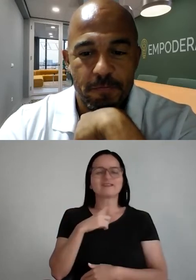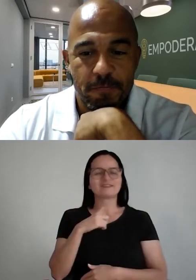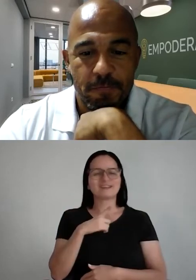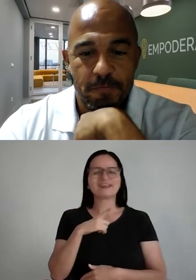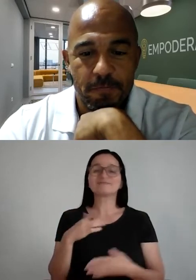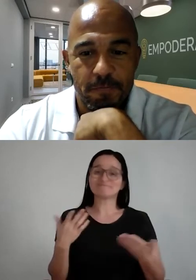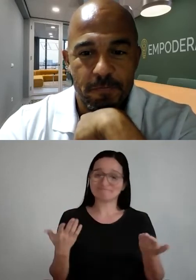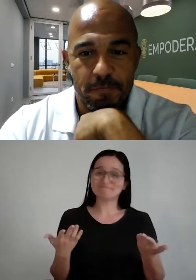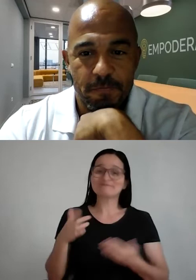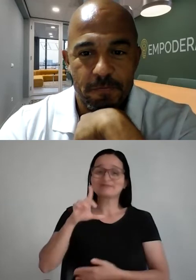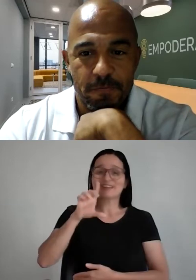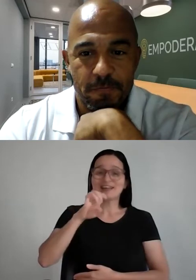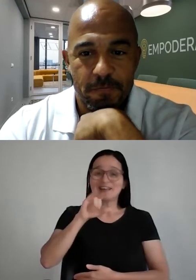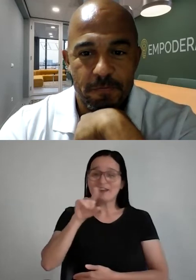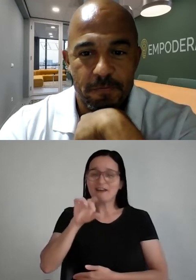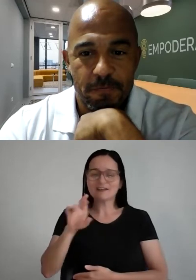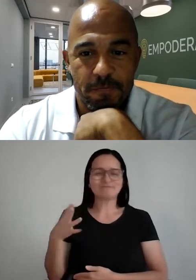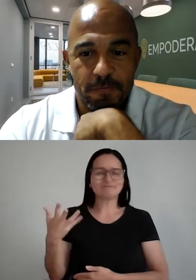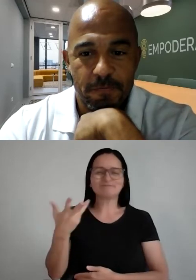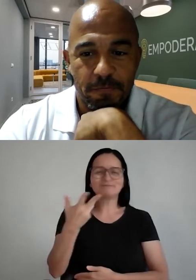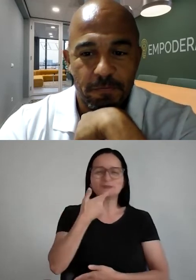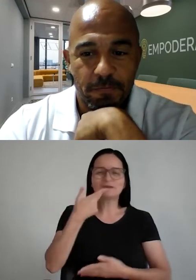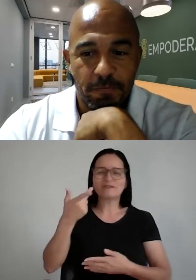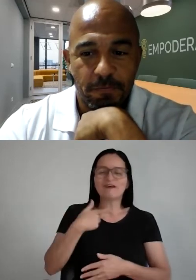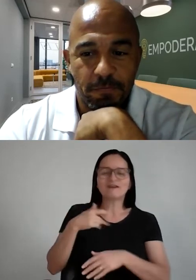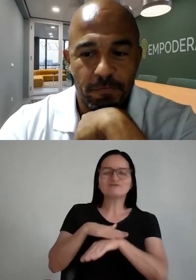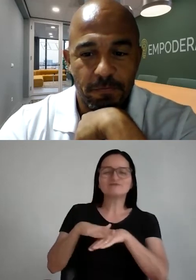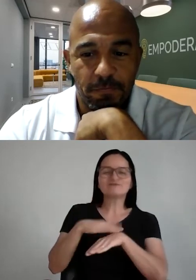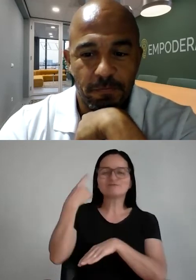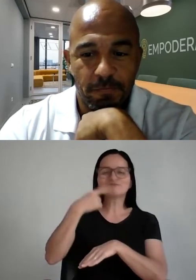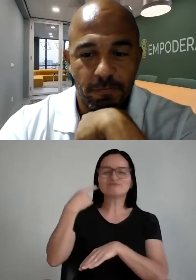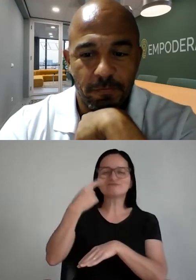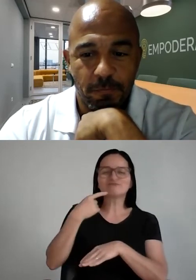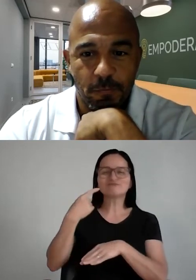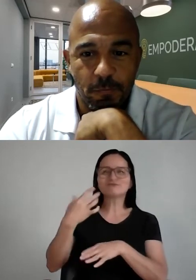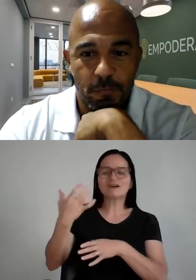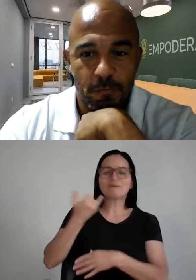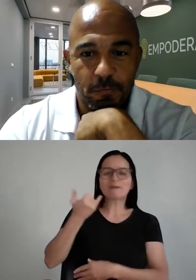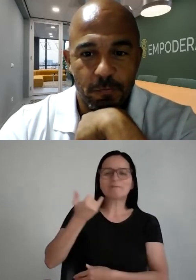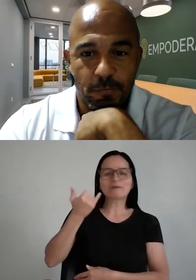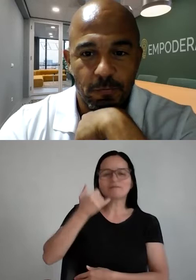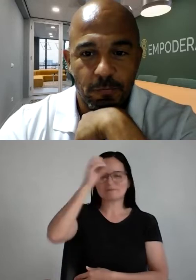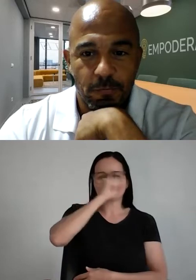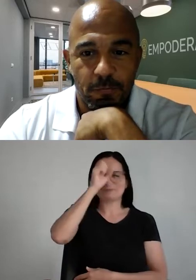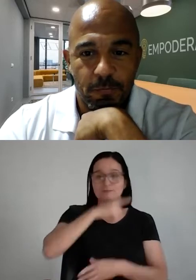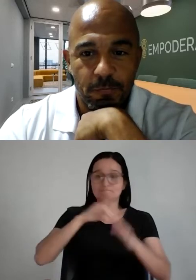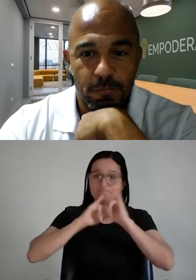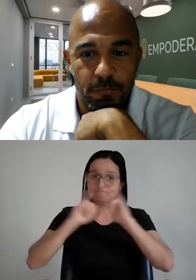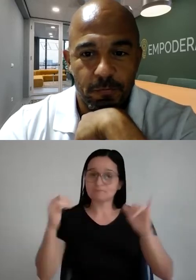o Leiser é sempre muito inspirador, né? A gente fica horas assim ouvindo. Então, galera, avisos importantes.